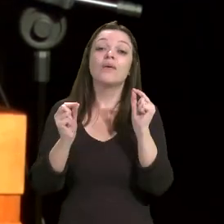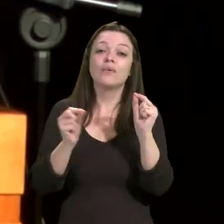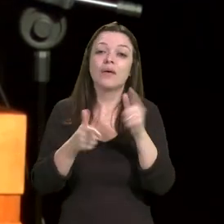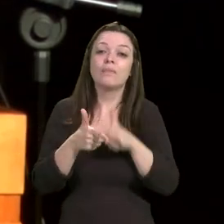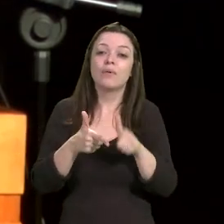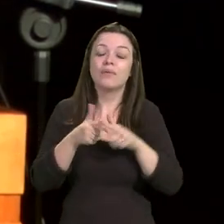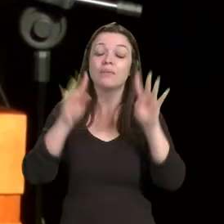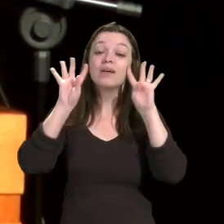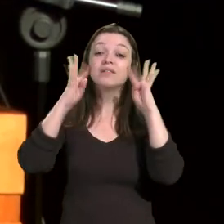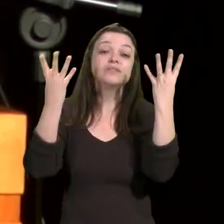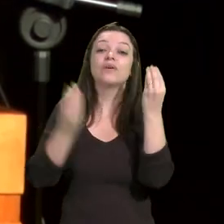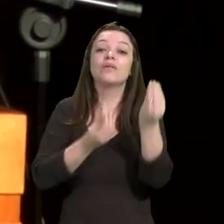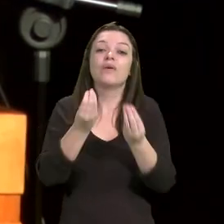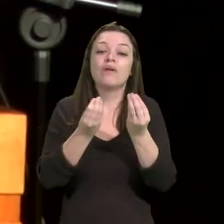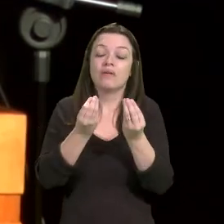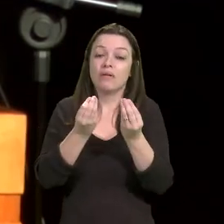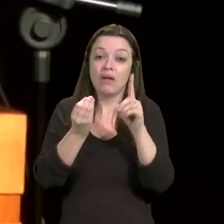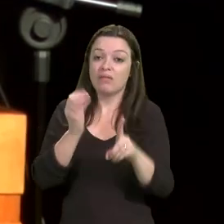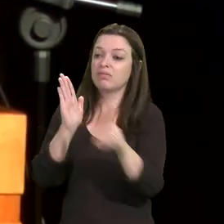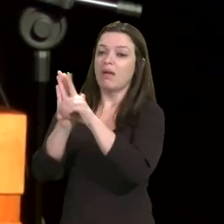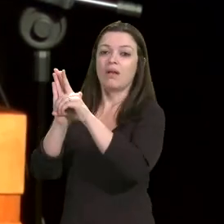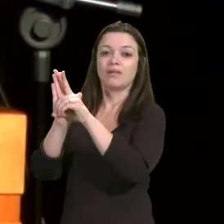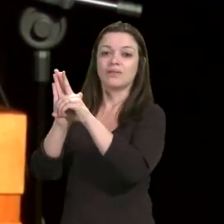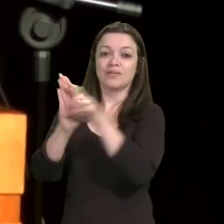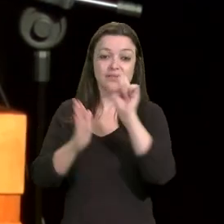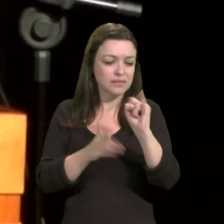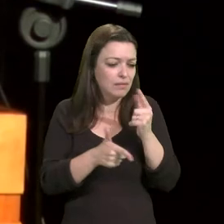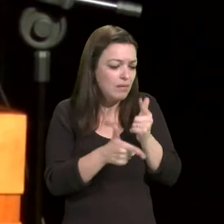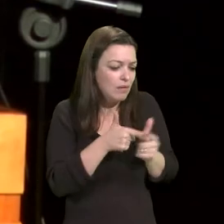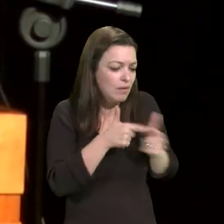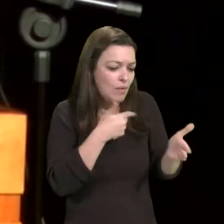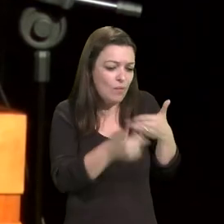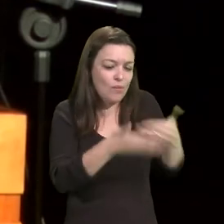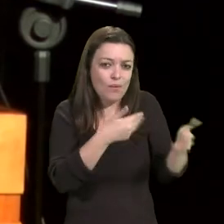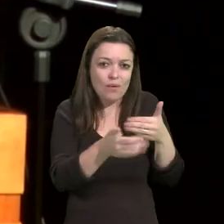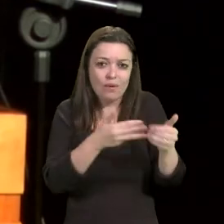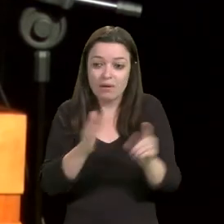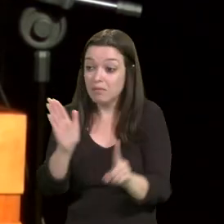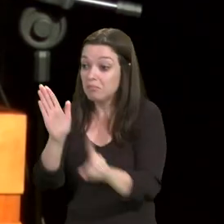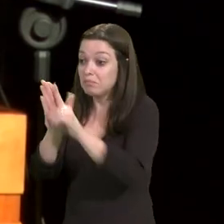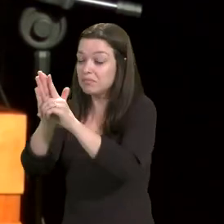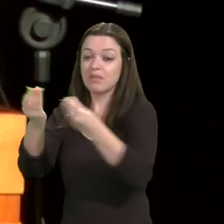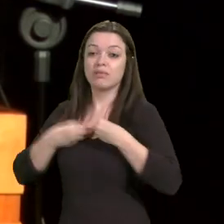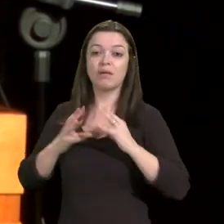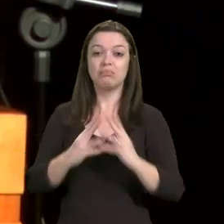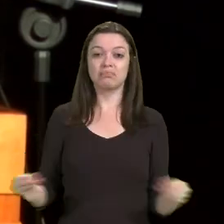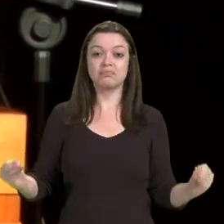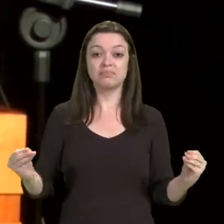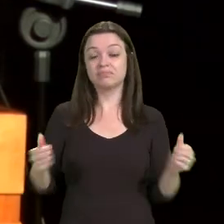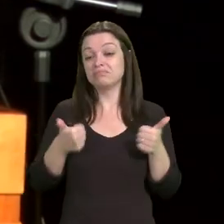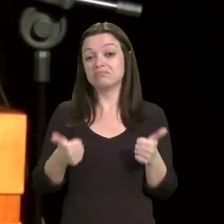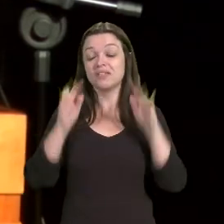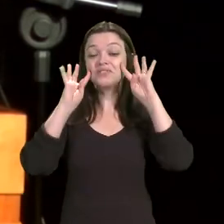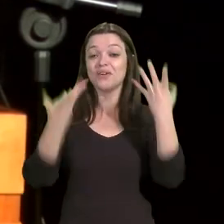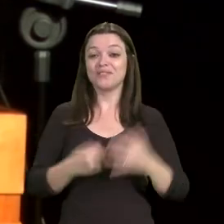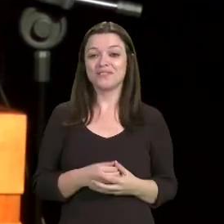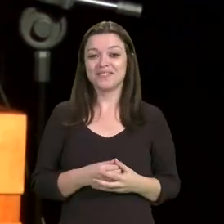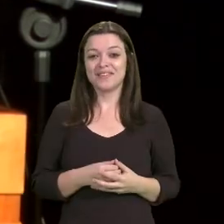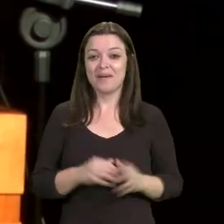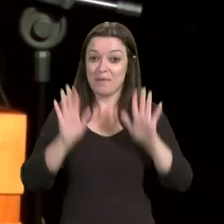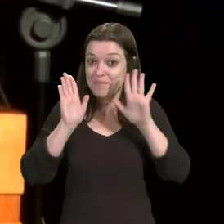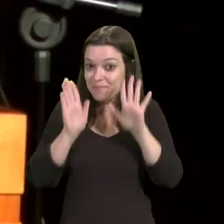resolvidos por decreto. Mas problemas não se